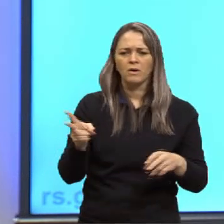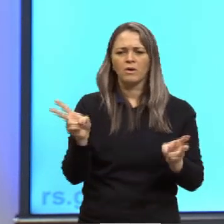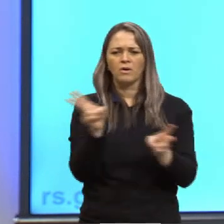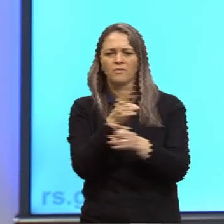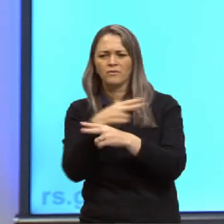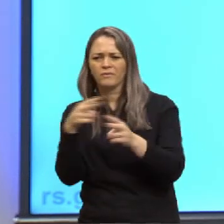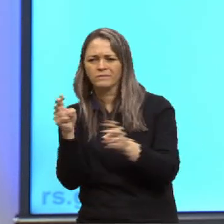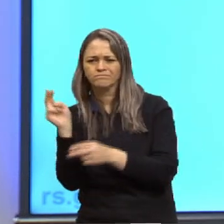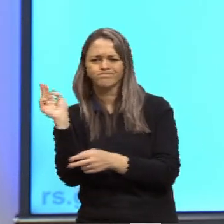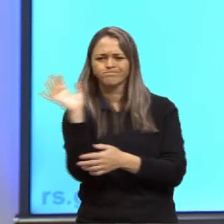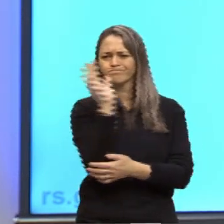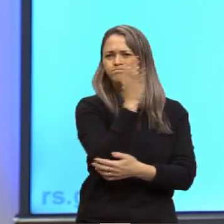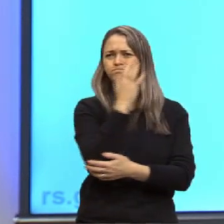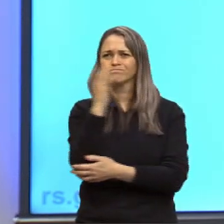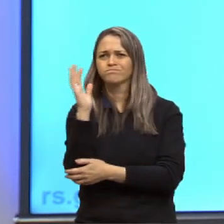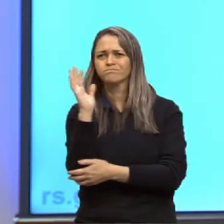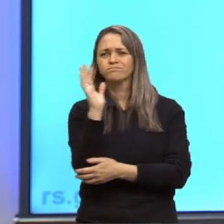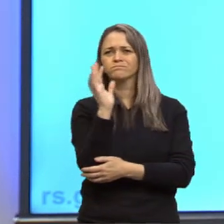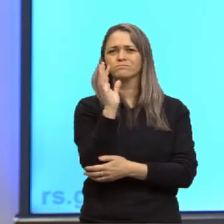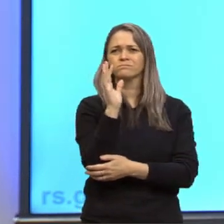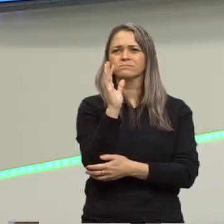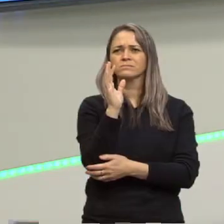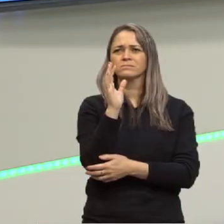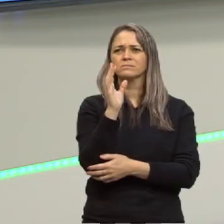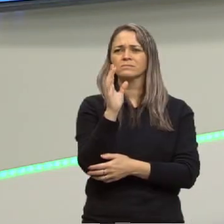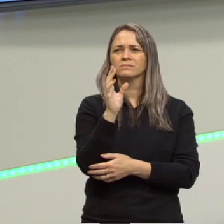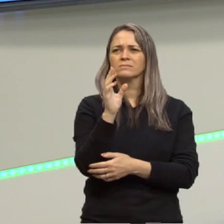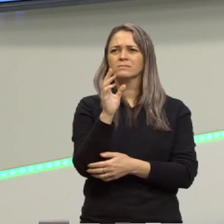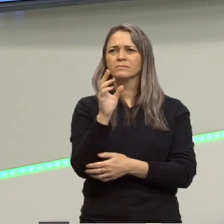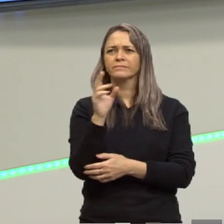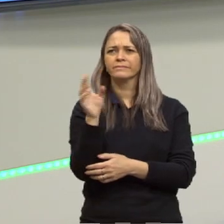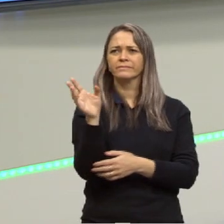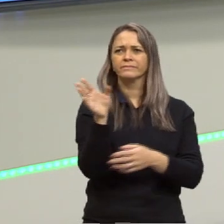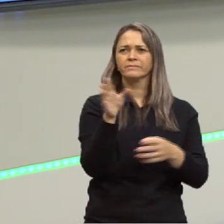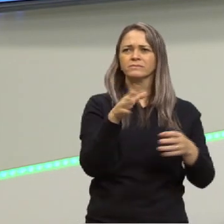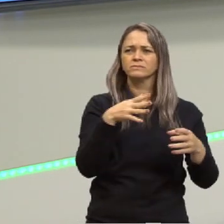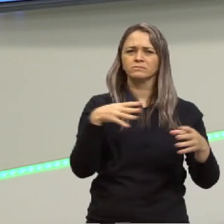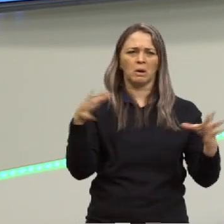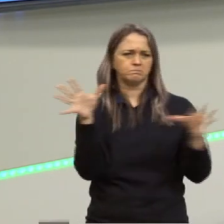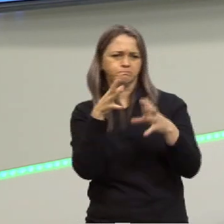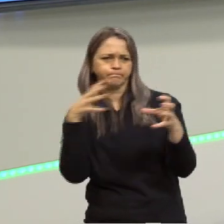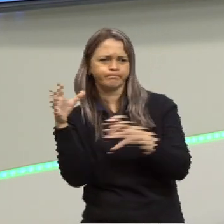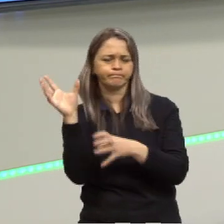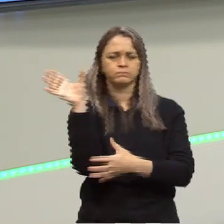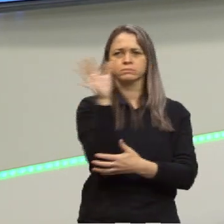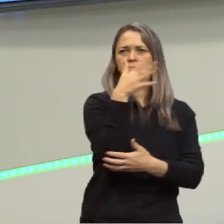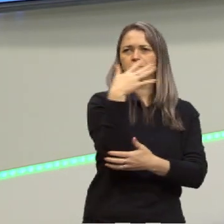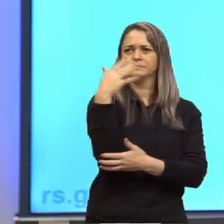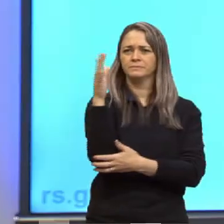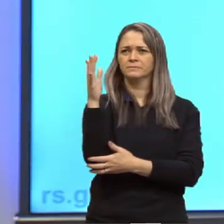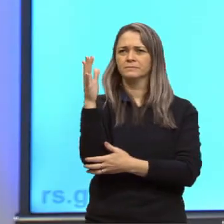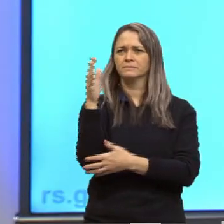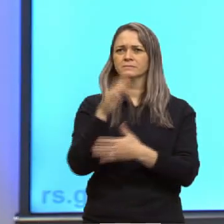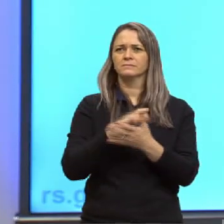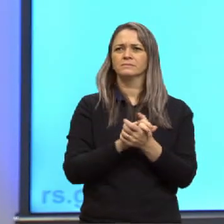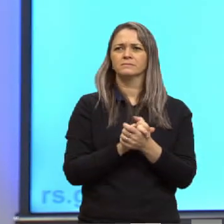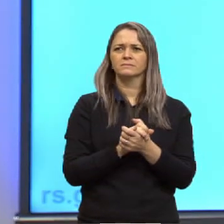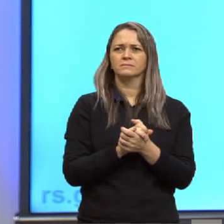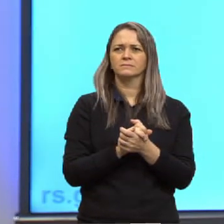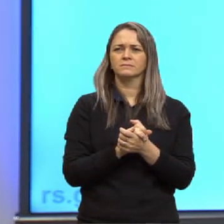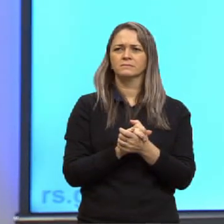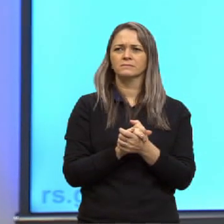árvores ele não balança ele não sacode ele tumultua e depois